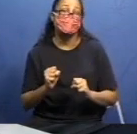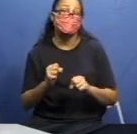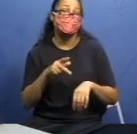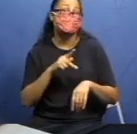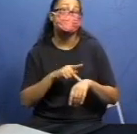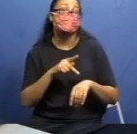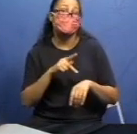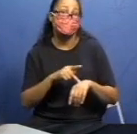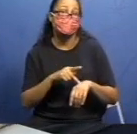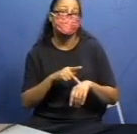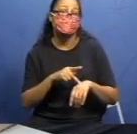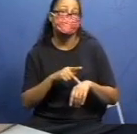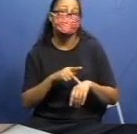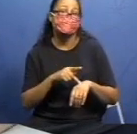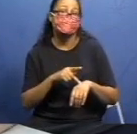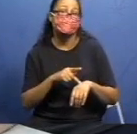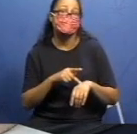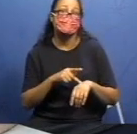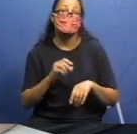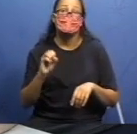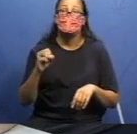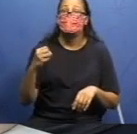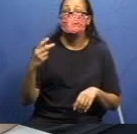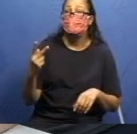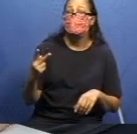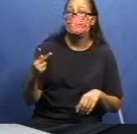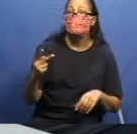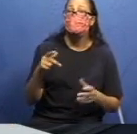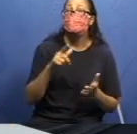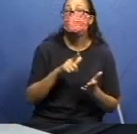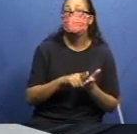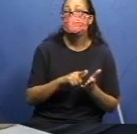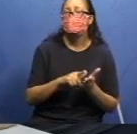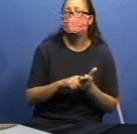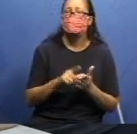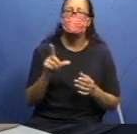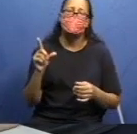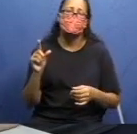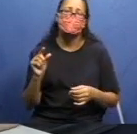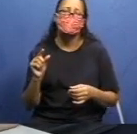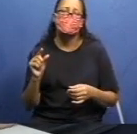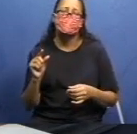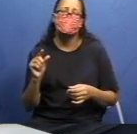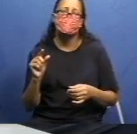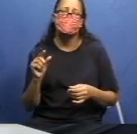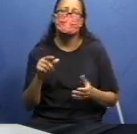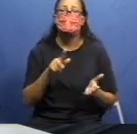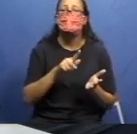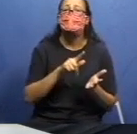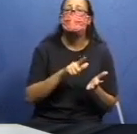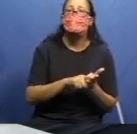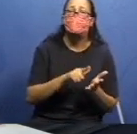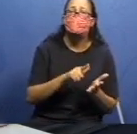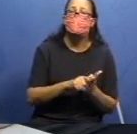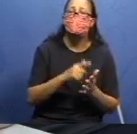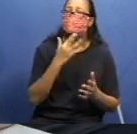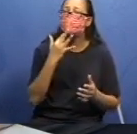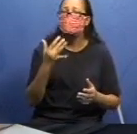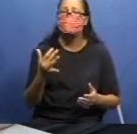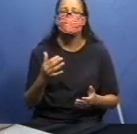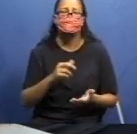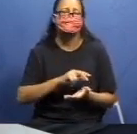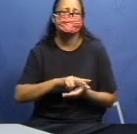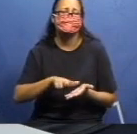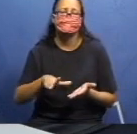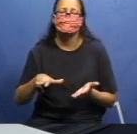acham? A gente pegar pedrinha, pegar pedacinho de papel, escrever em pedacinhos de papéis coloridos. Então, existem diversas formas de nós